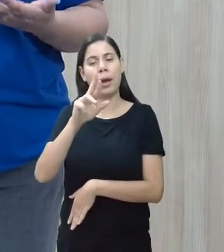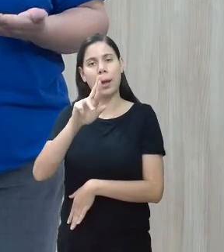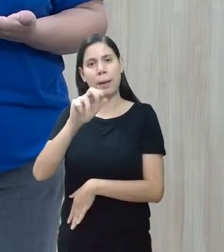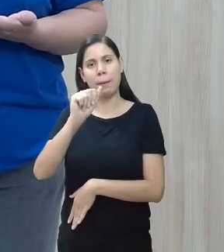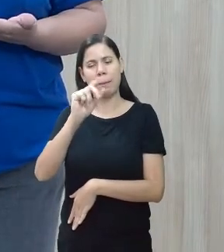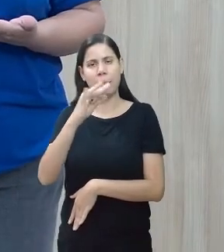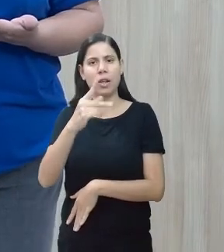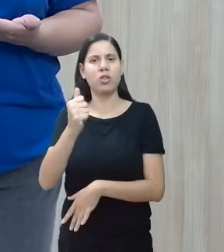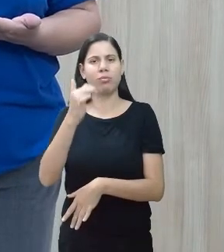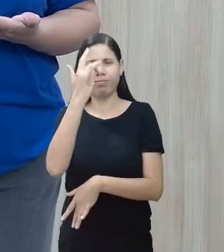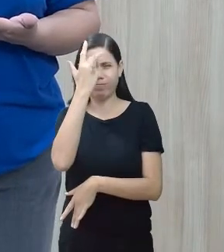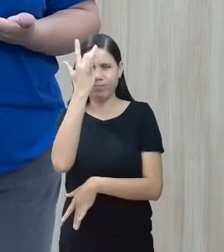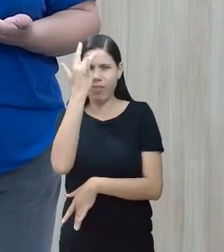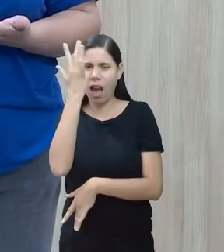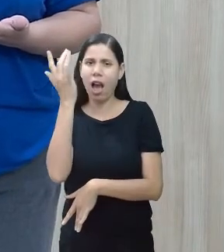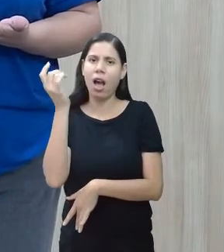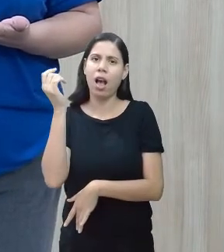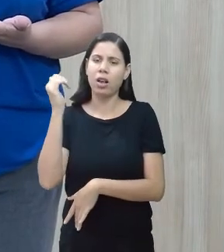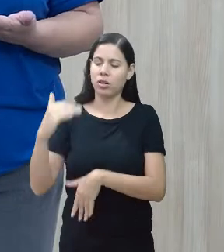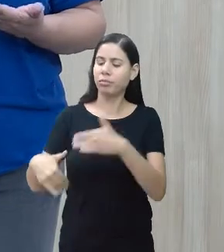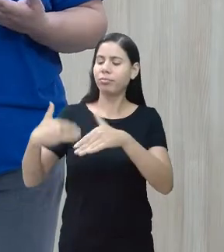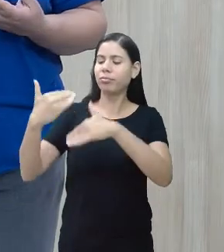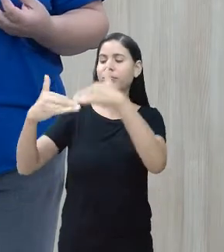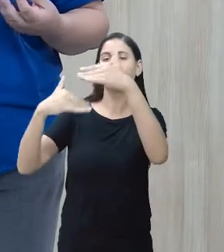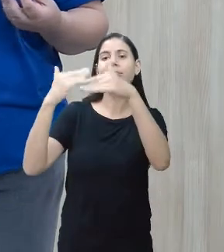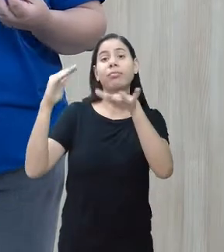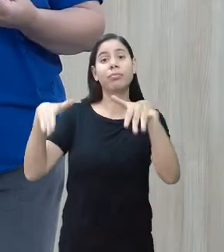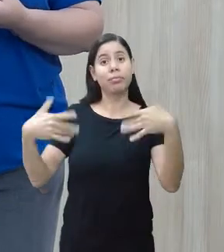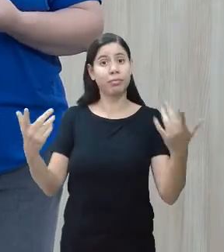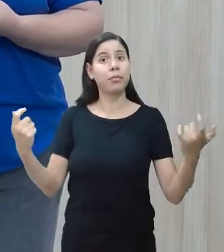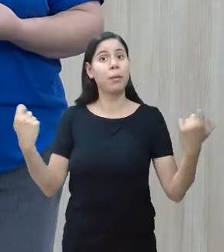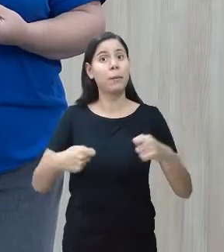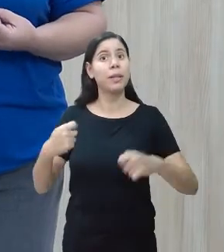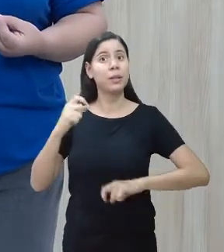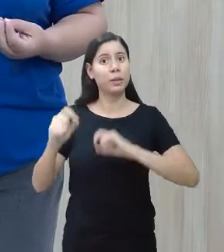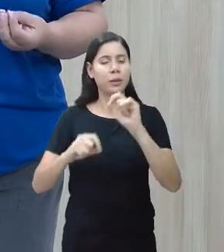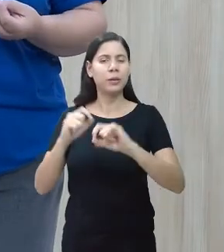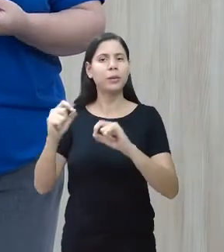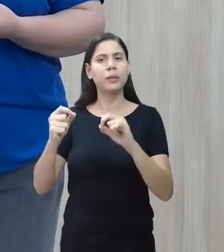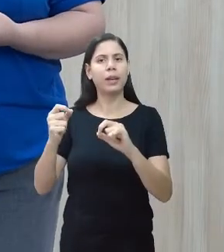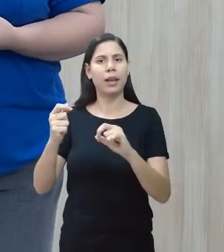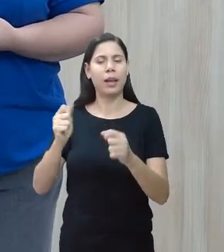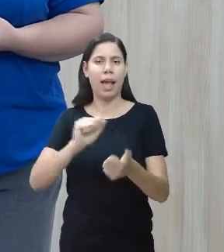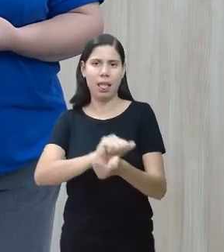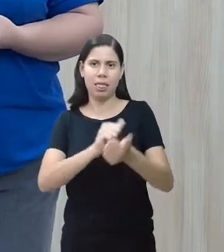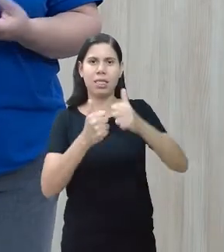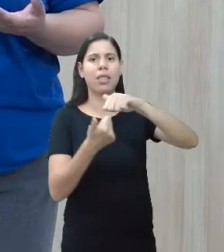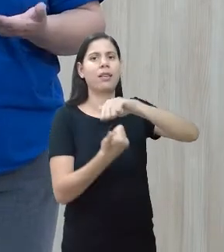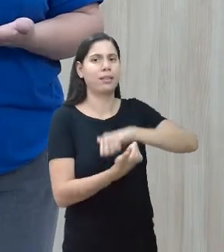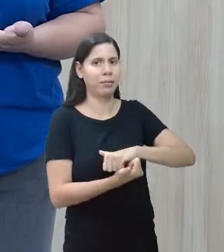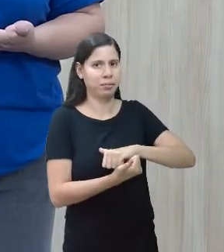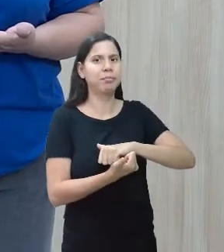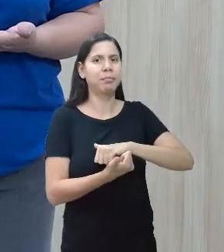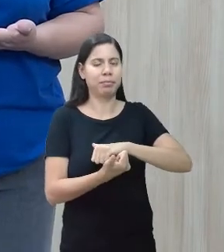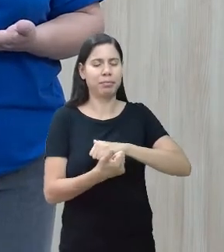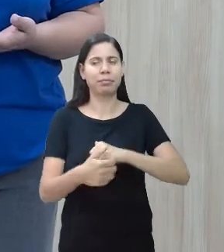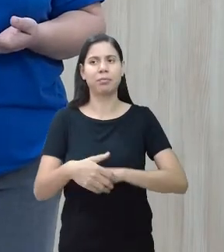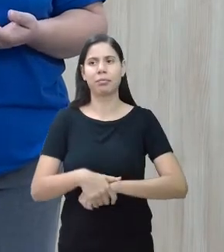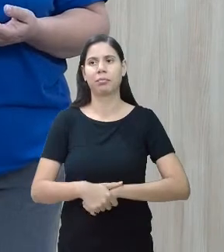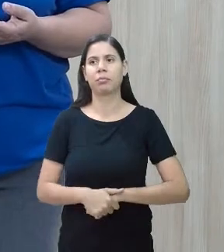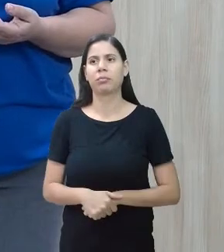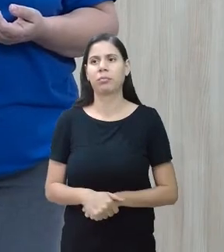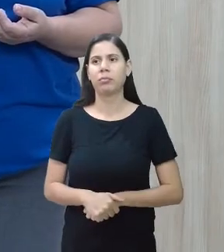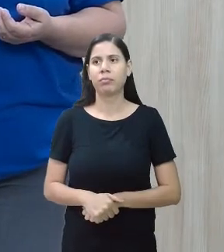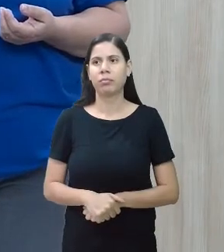a evolução desse estudante vai acontecendo, então é preciso que hajam adaptações nessa prancha.